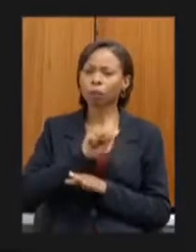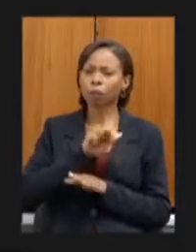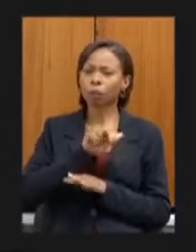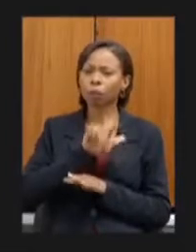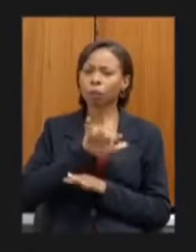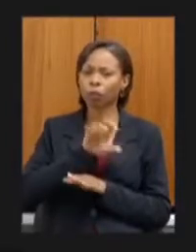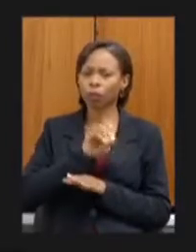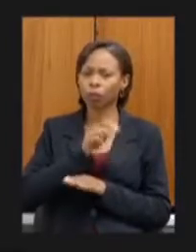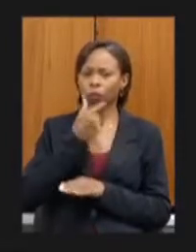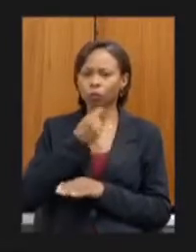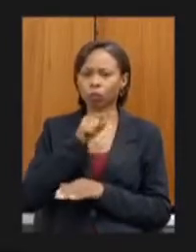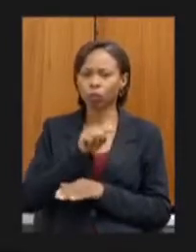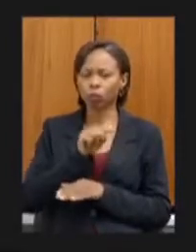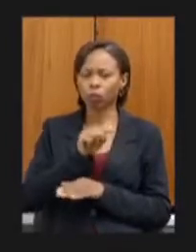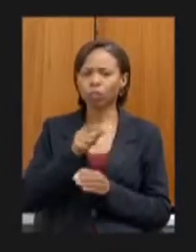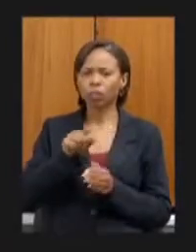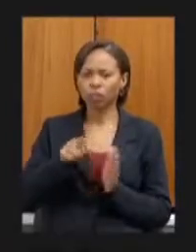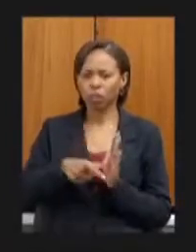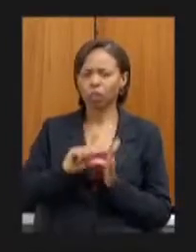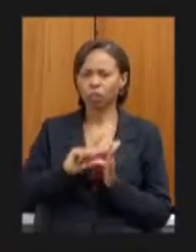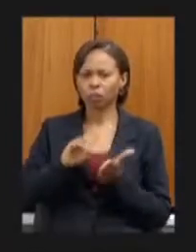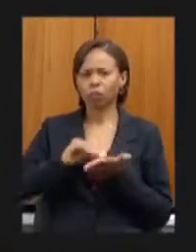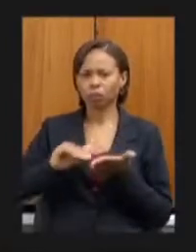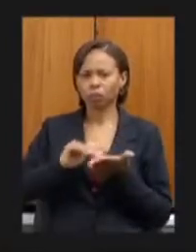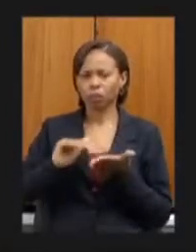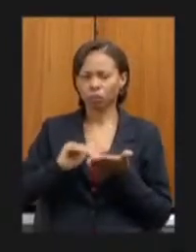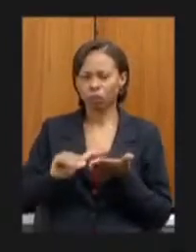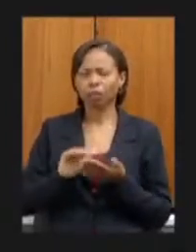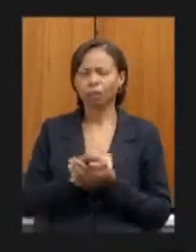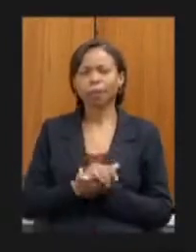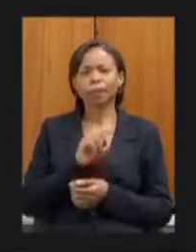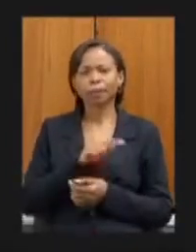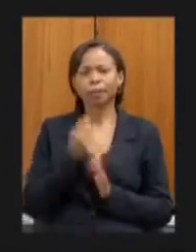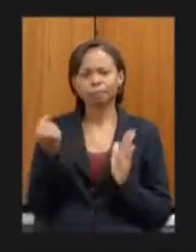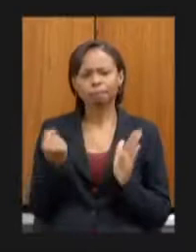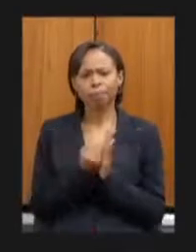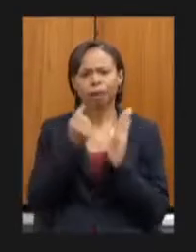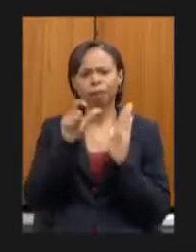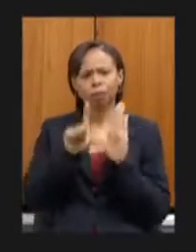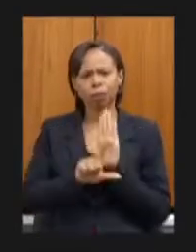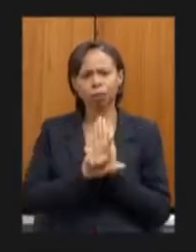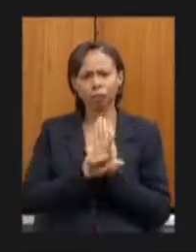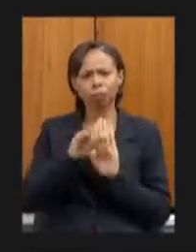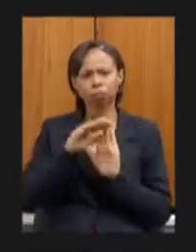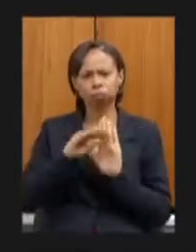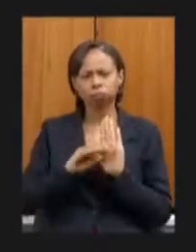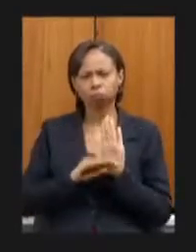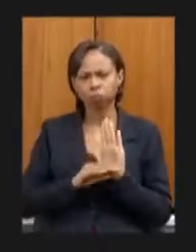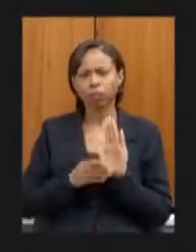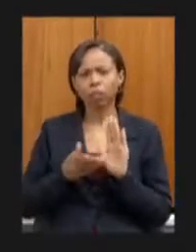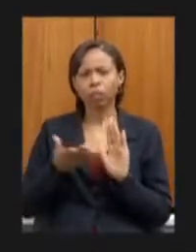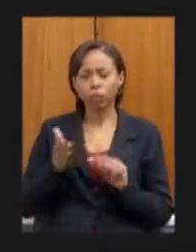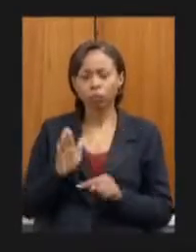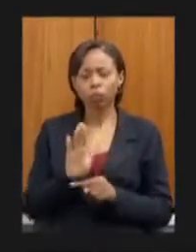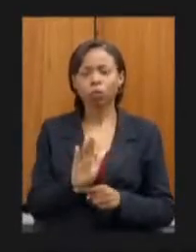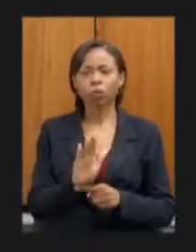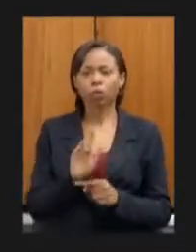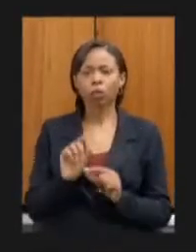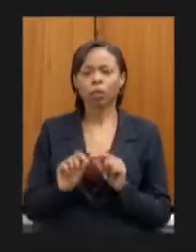aqueles aqueles marcos legais que viabilizaram um a